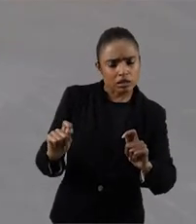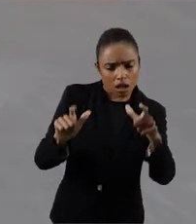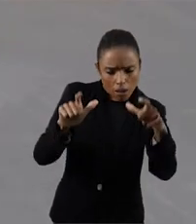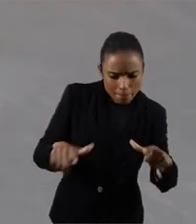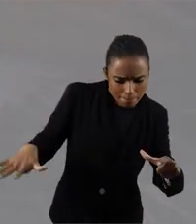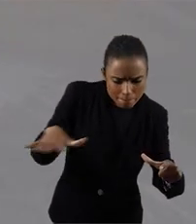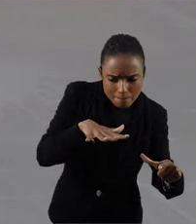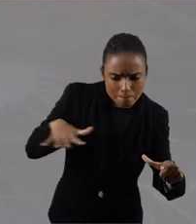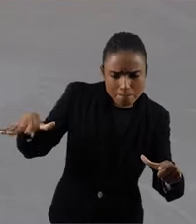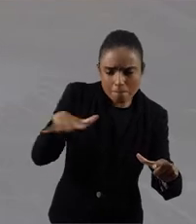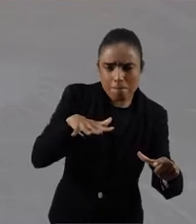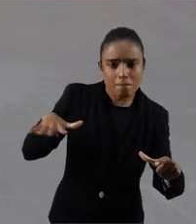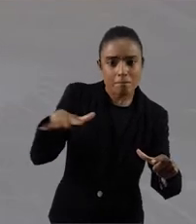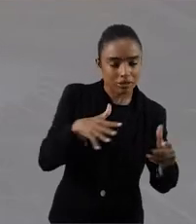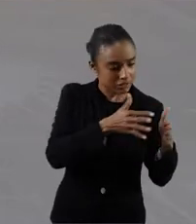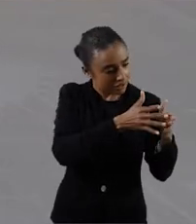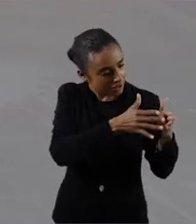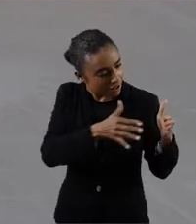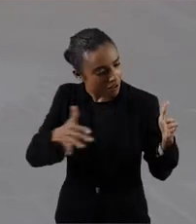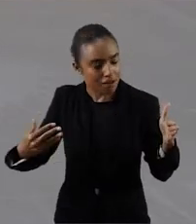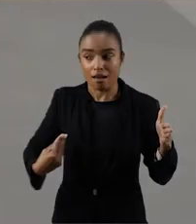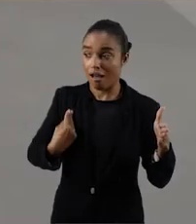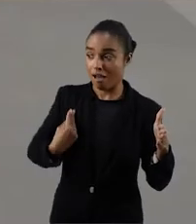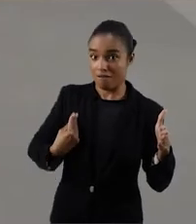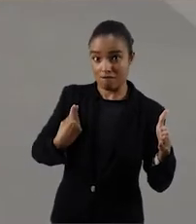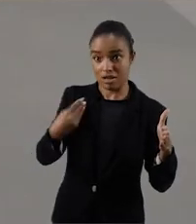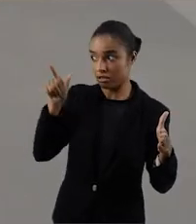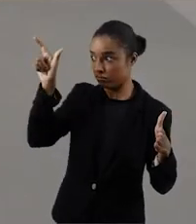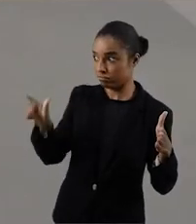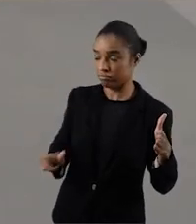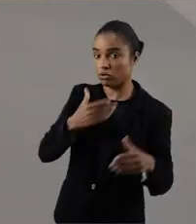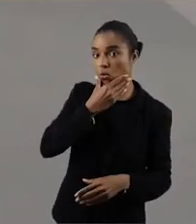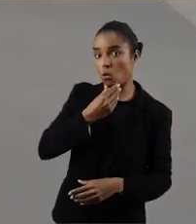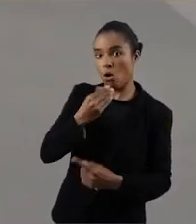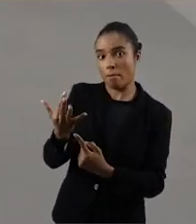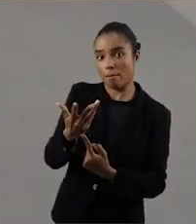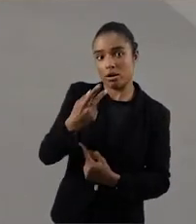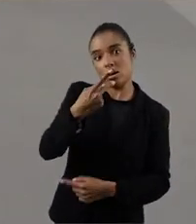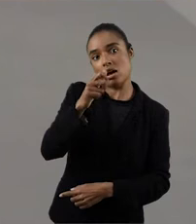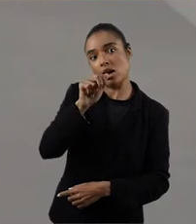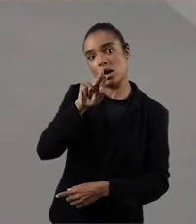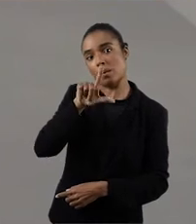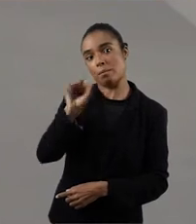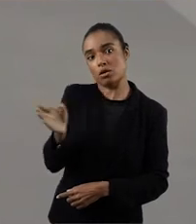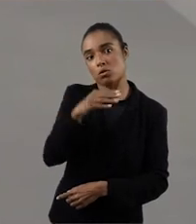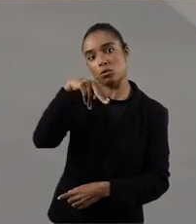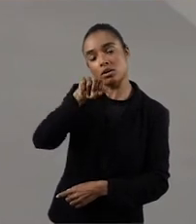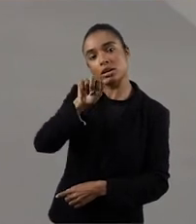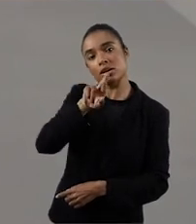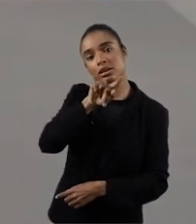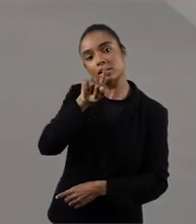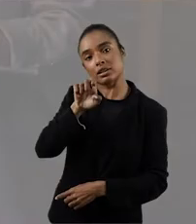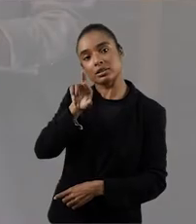desenvolver e criar uma exposição retrospectiva do artista Paulo Nazaré. E essa proposição, essa questão, ela tem a ver,